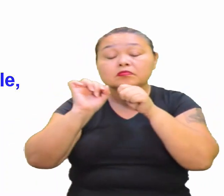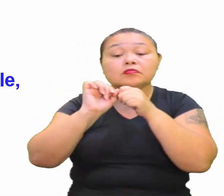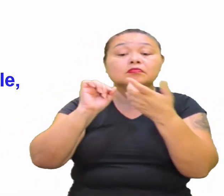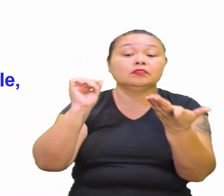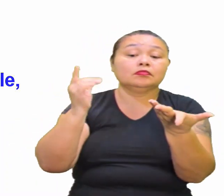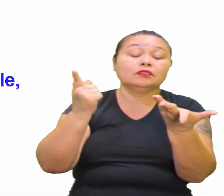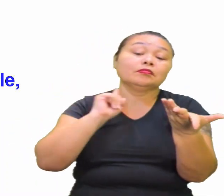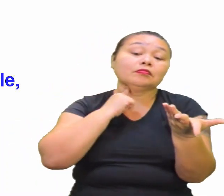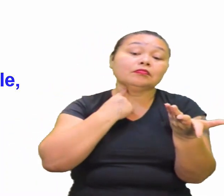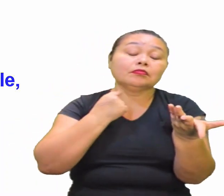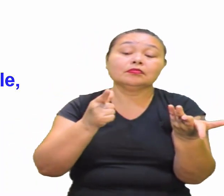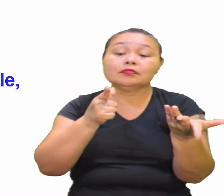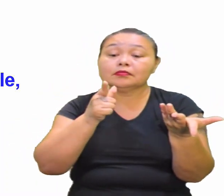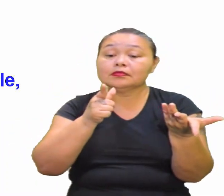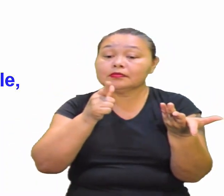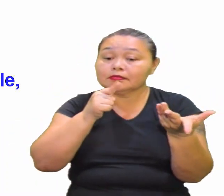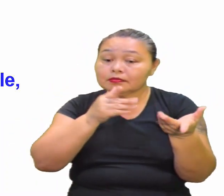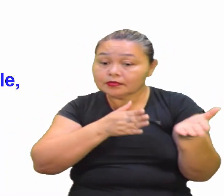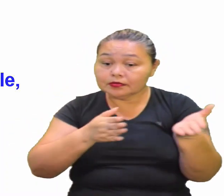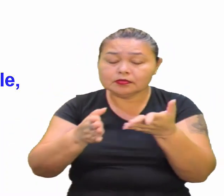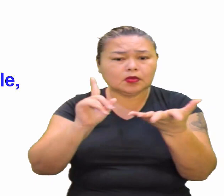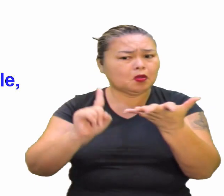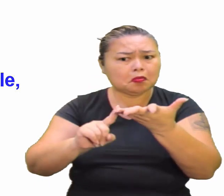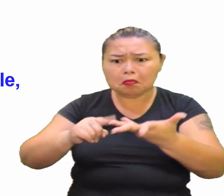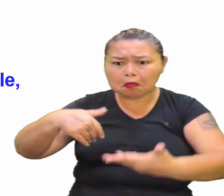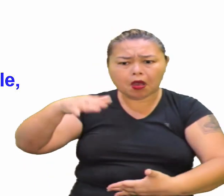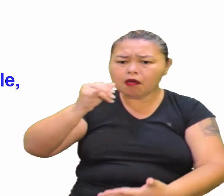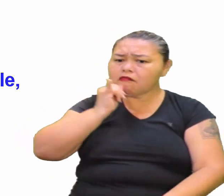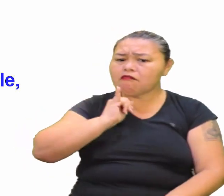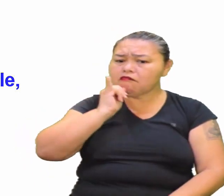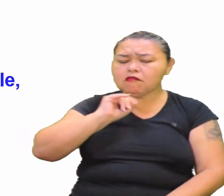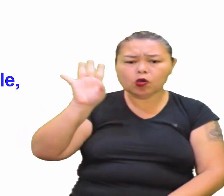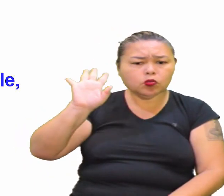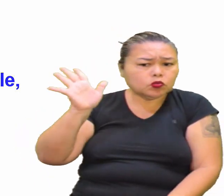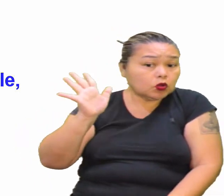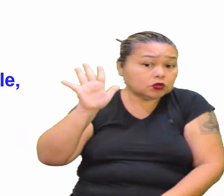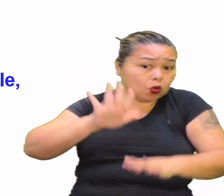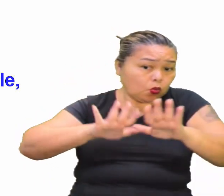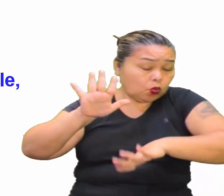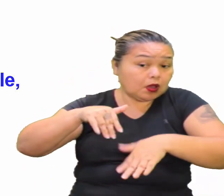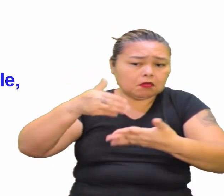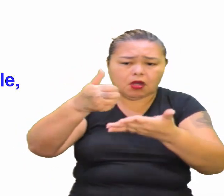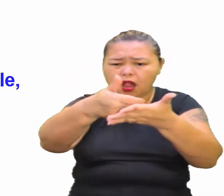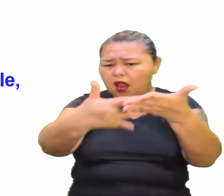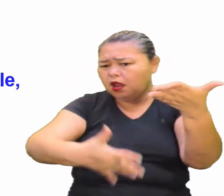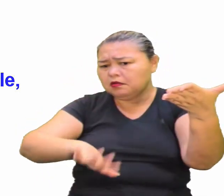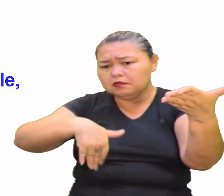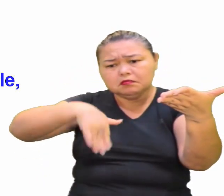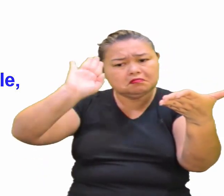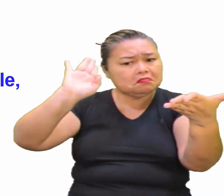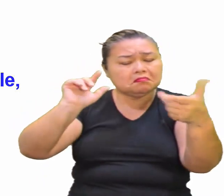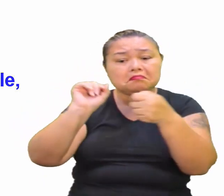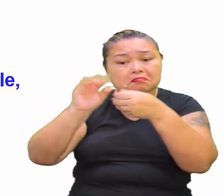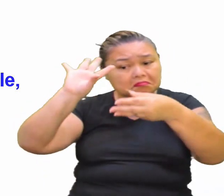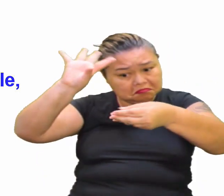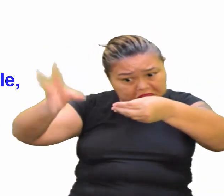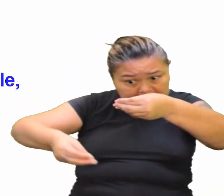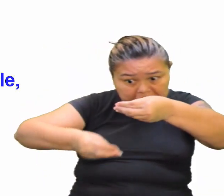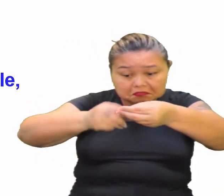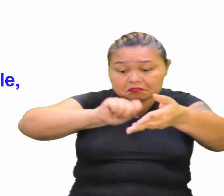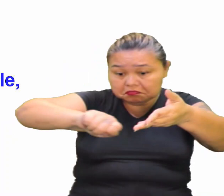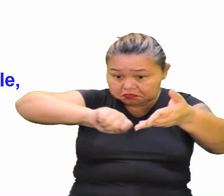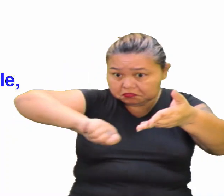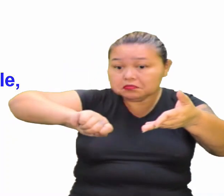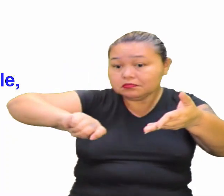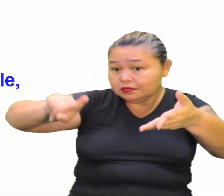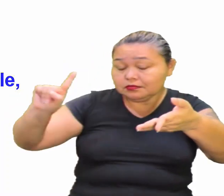hídricos também Tem muitos exemplos Aqui a gente citou só alguns Mas tem muitos exemplos que vocês podem estar citando